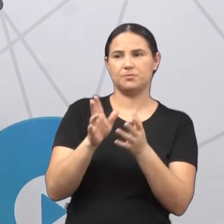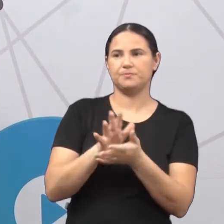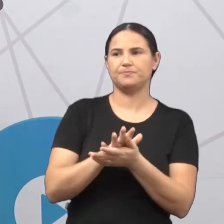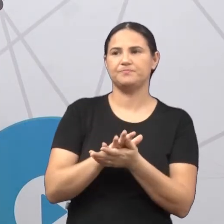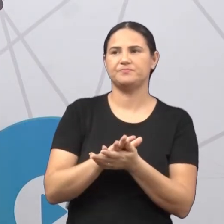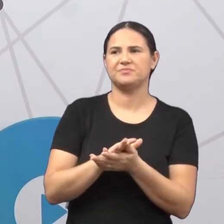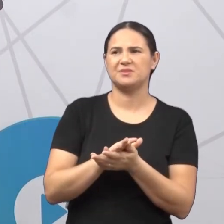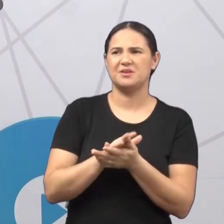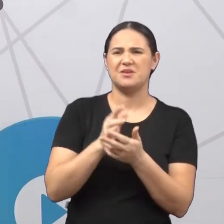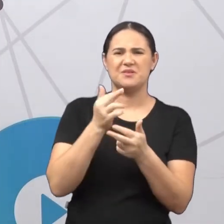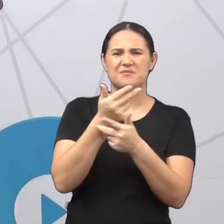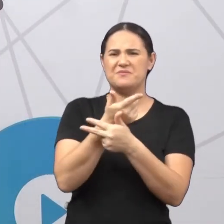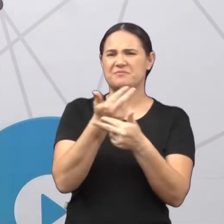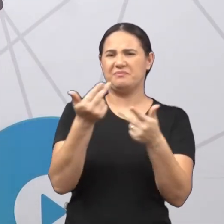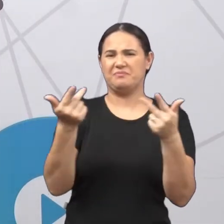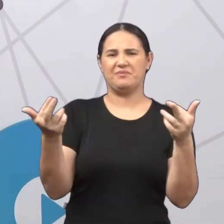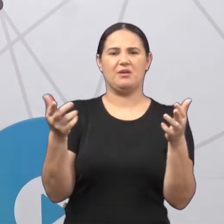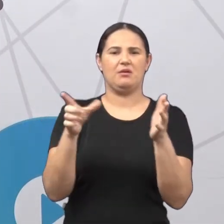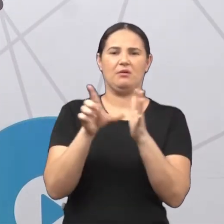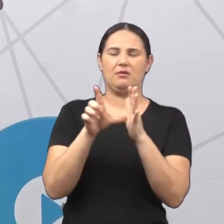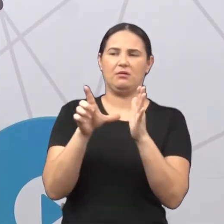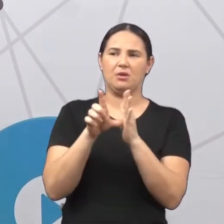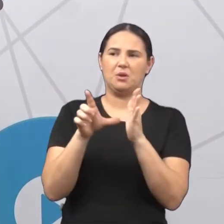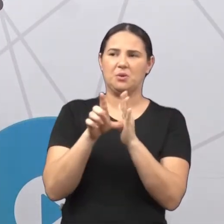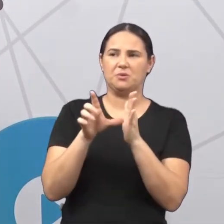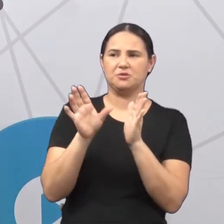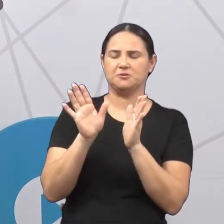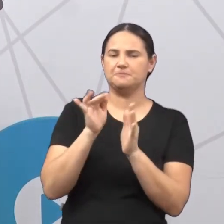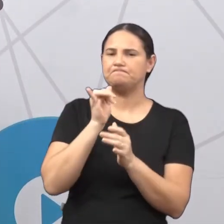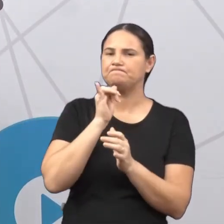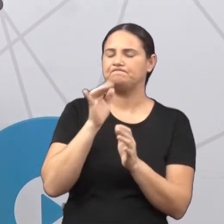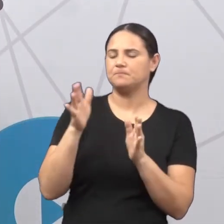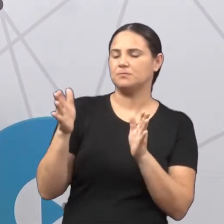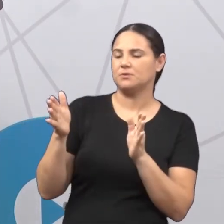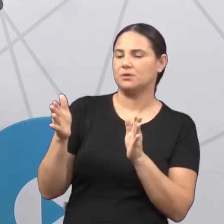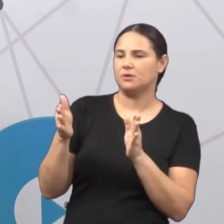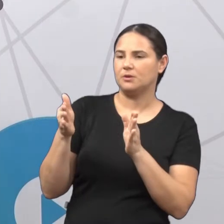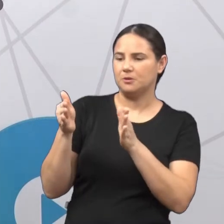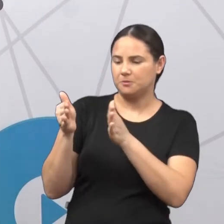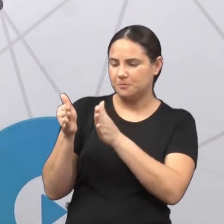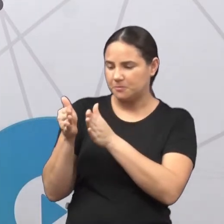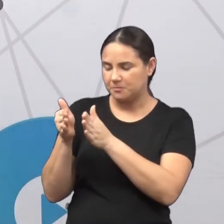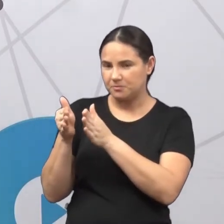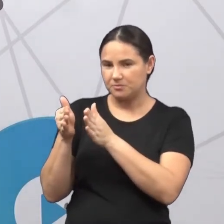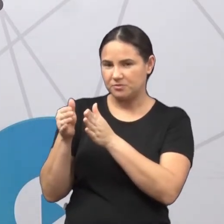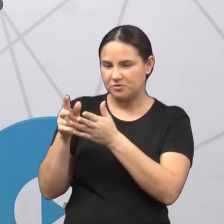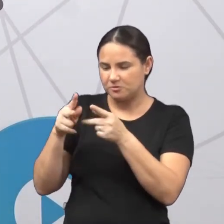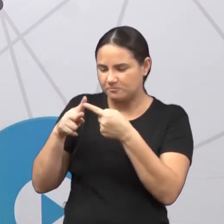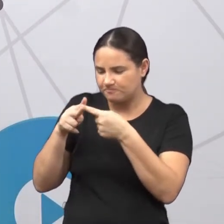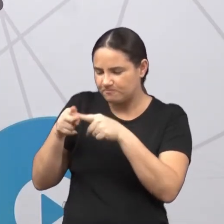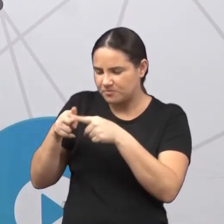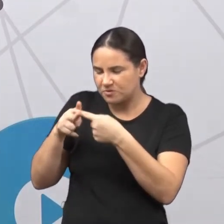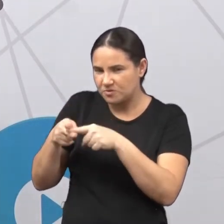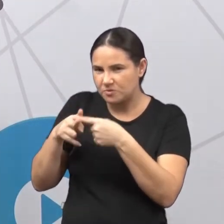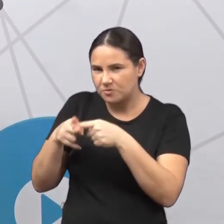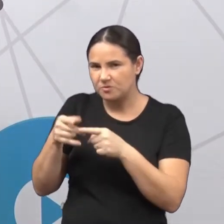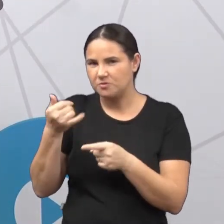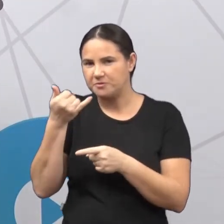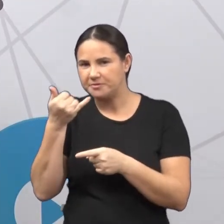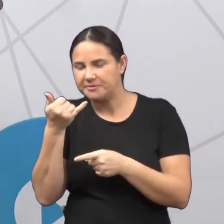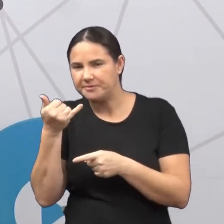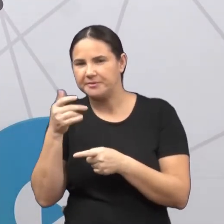infinidade de comércios. Tem aquele comérciozinho lá, aquele localzinho que conserta celular. Que vende